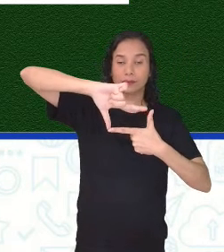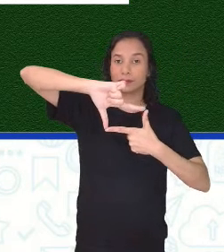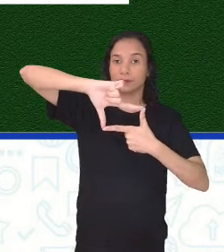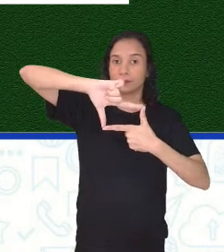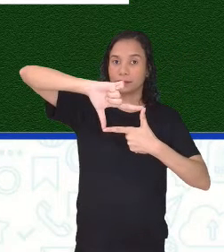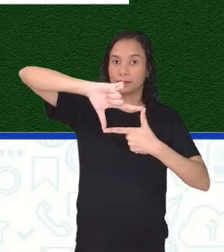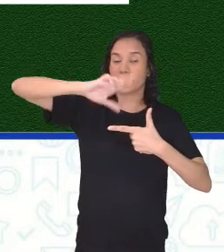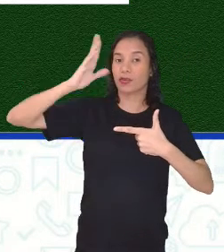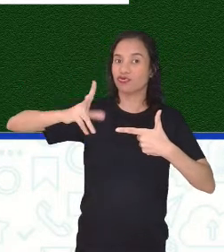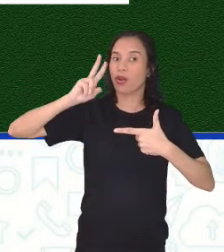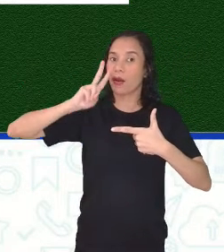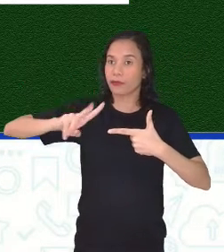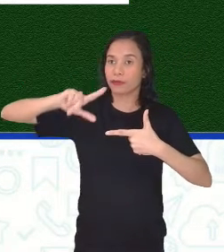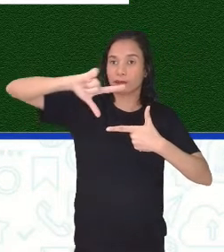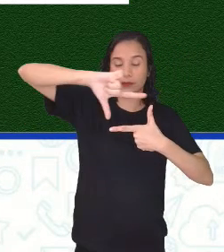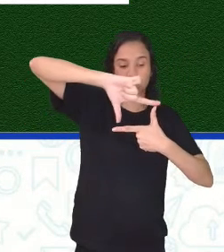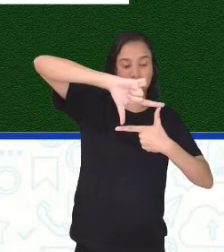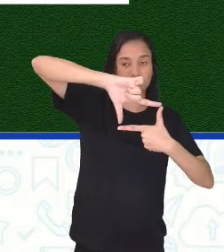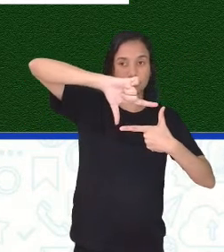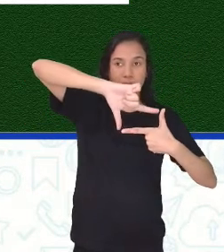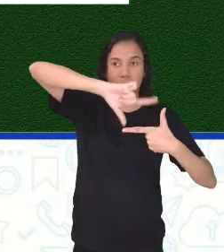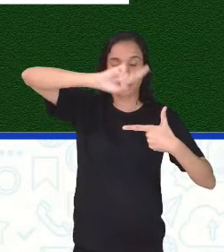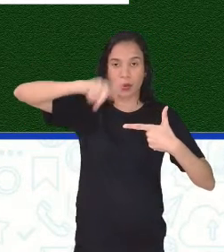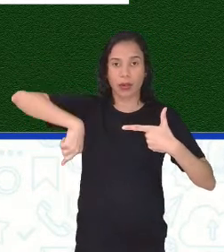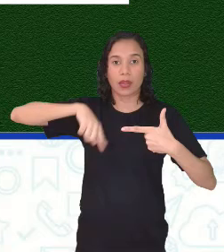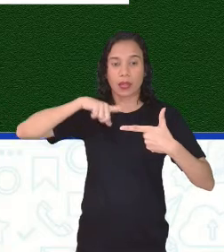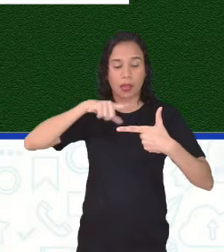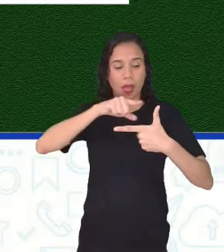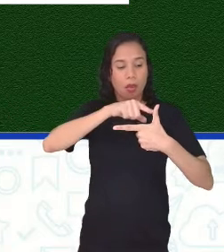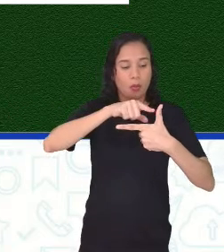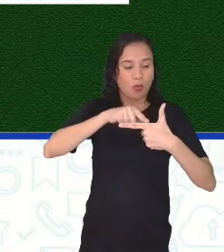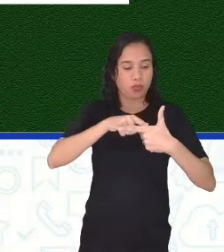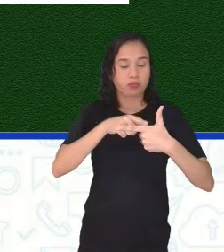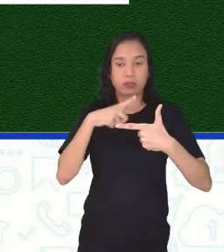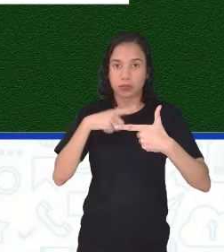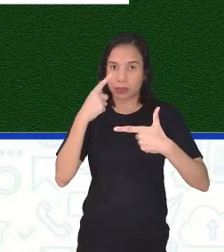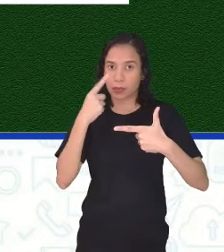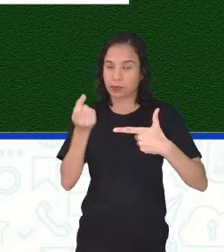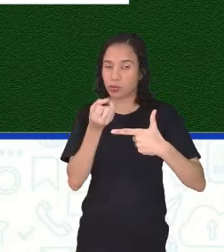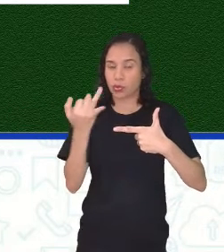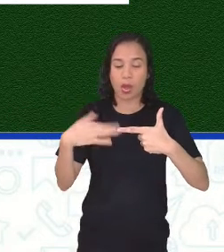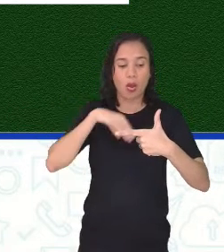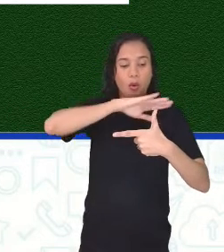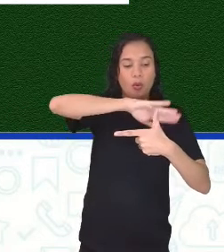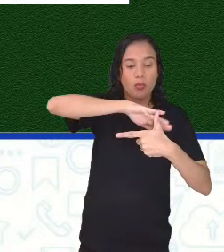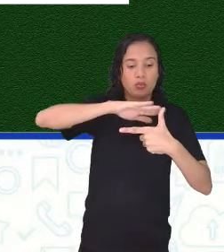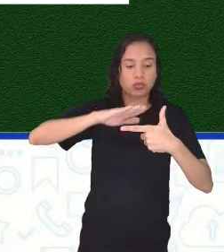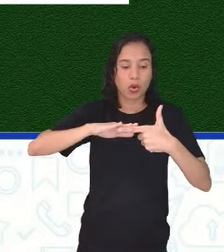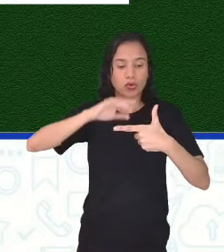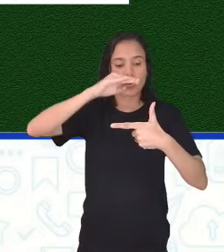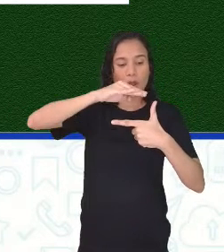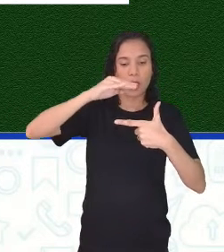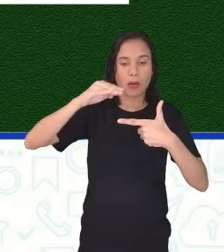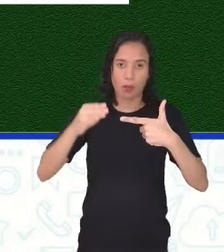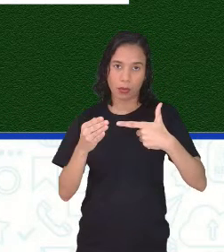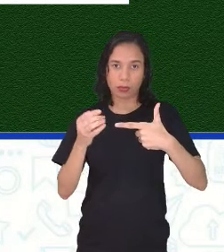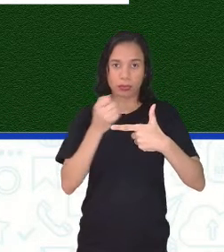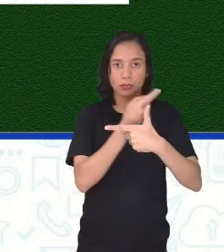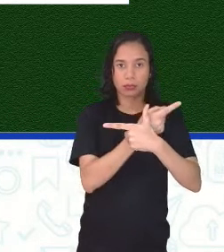vocês também já viram, um polígono de quatro lados, né? Se você contar aí, você tem o de cima e o de baixo.